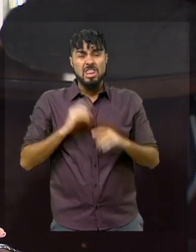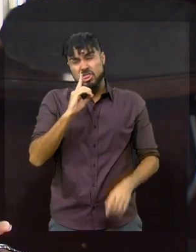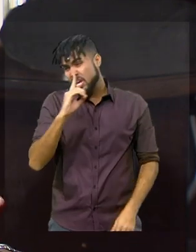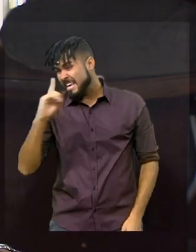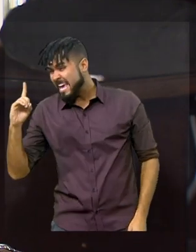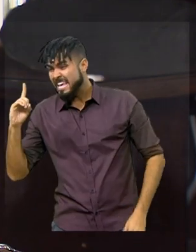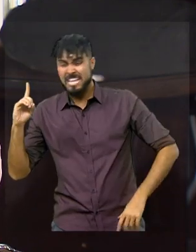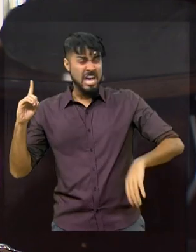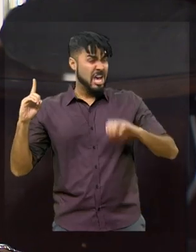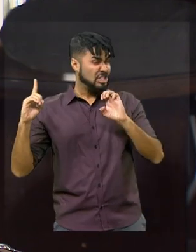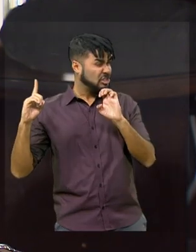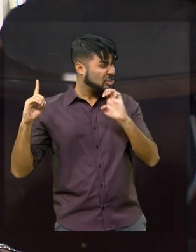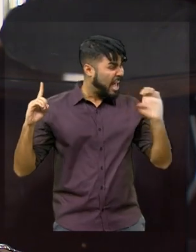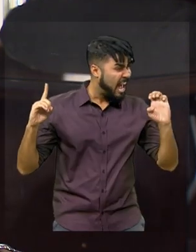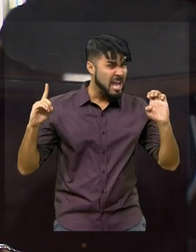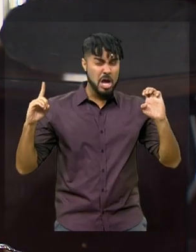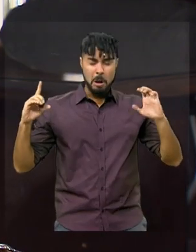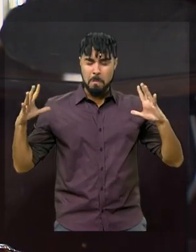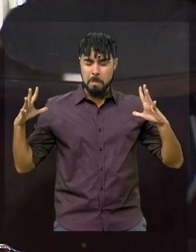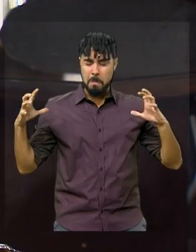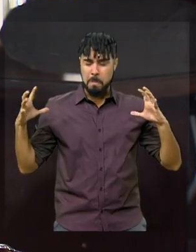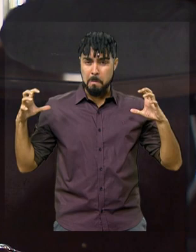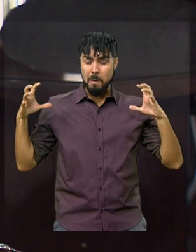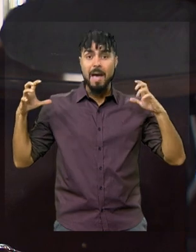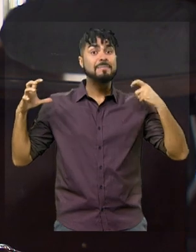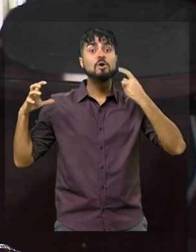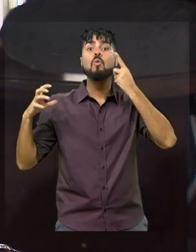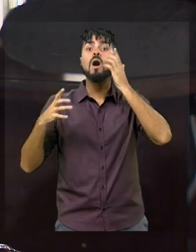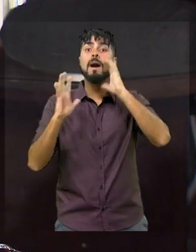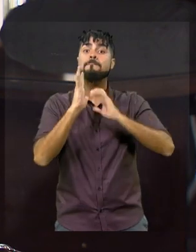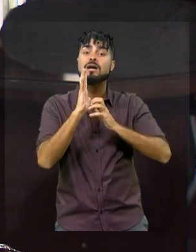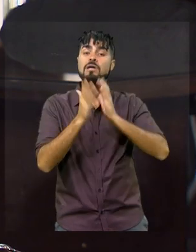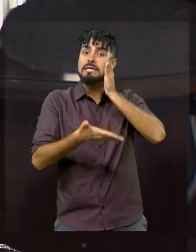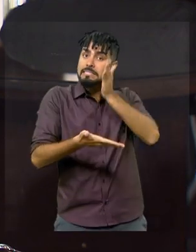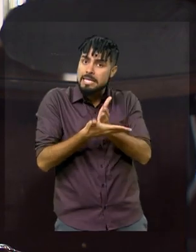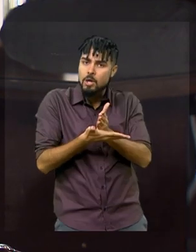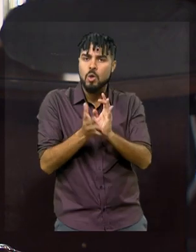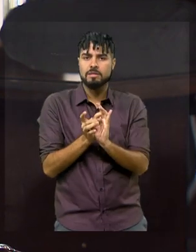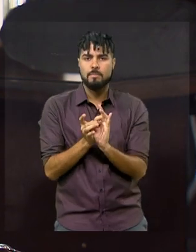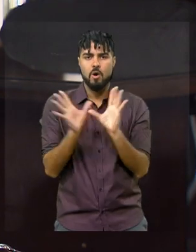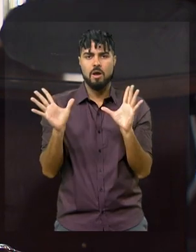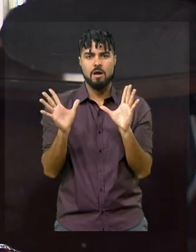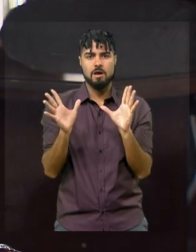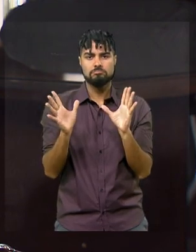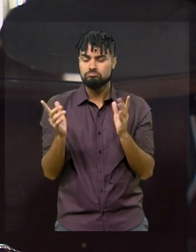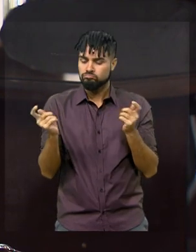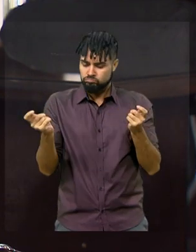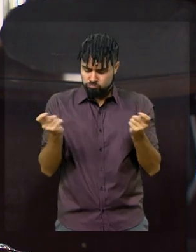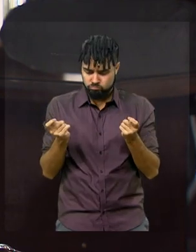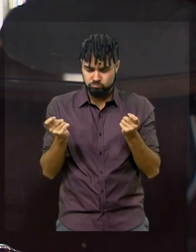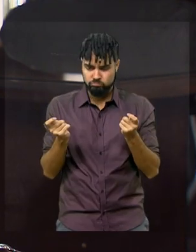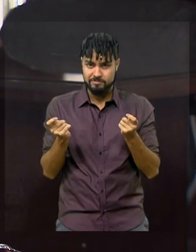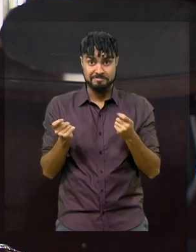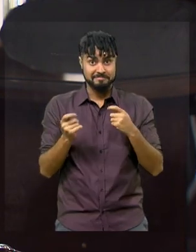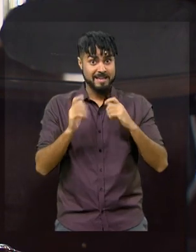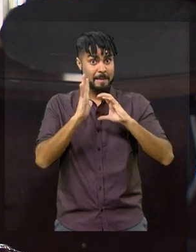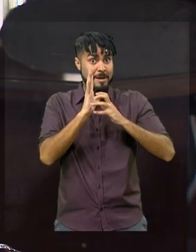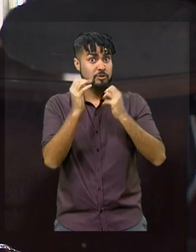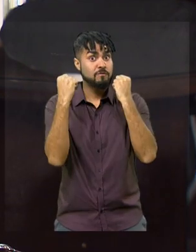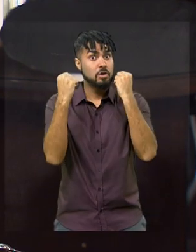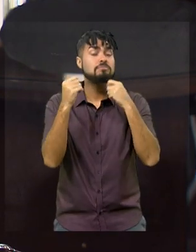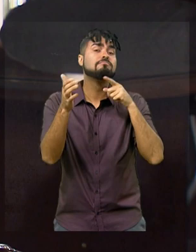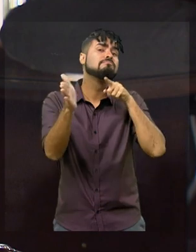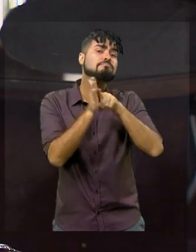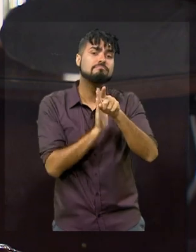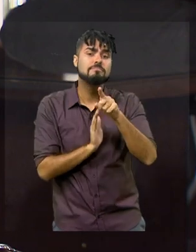com a extrema esquerda, vai chegar uma hora que vamos precisar de um centro democrático e aí a importância de um grande partido. E eu pergunto a quem